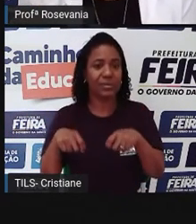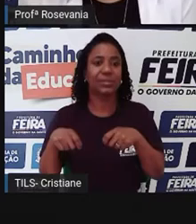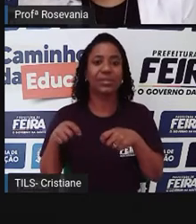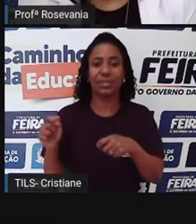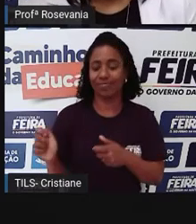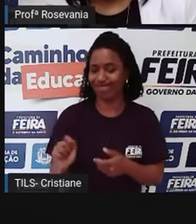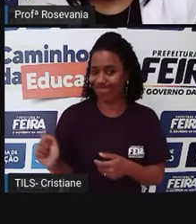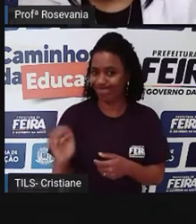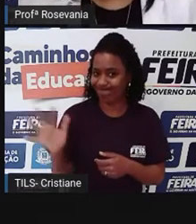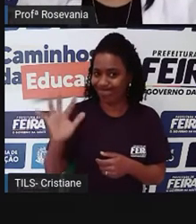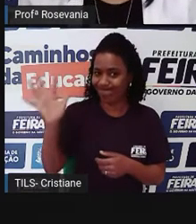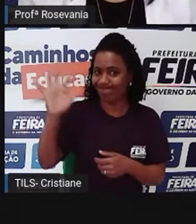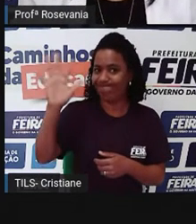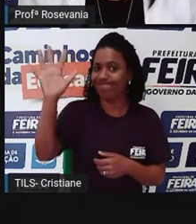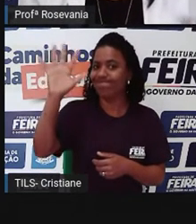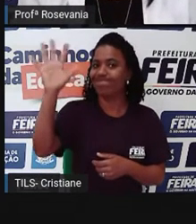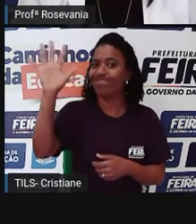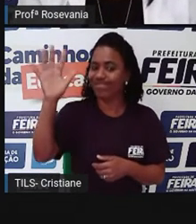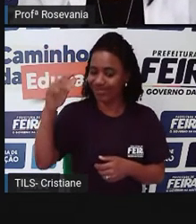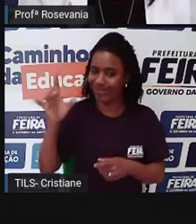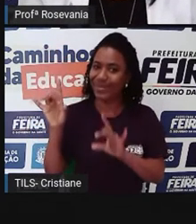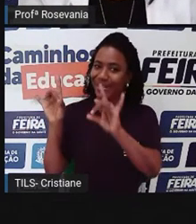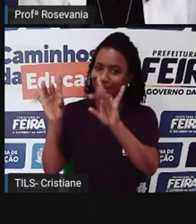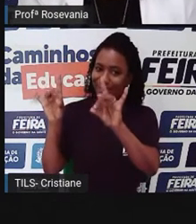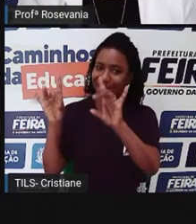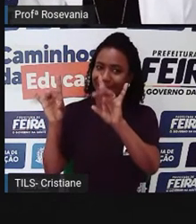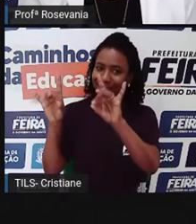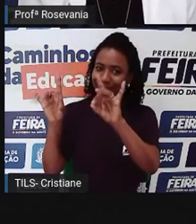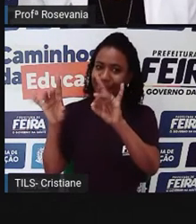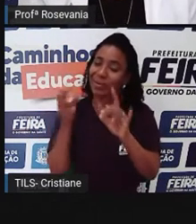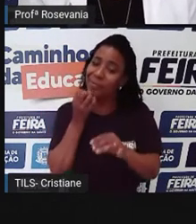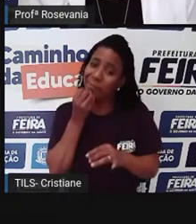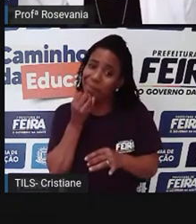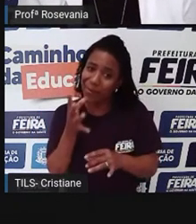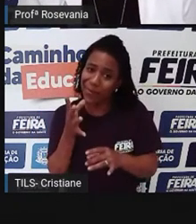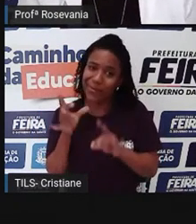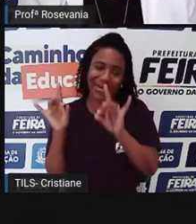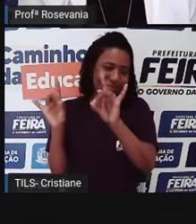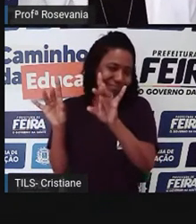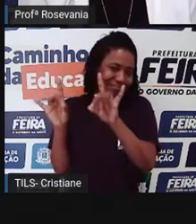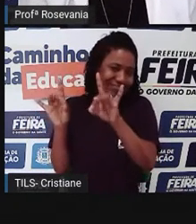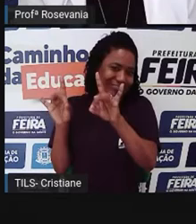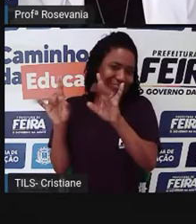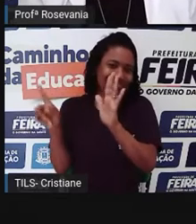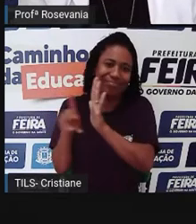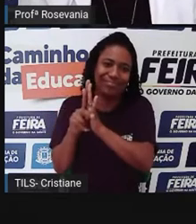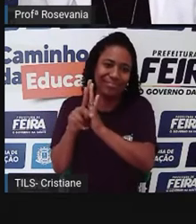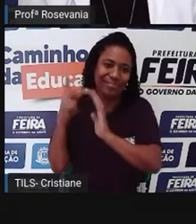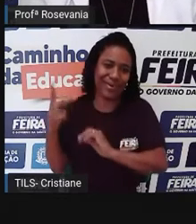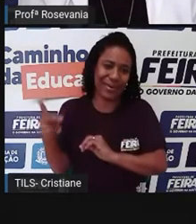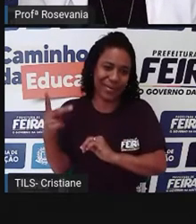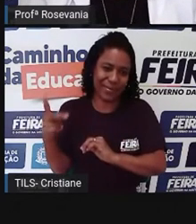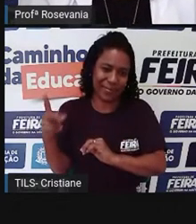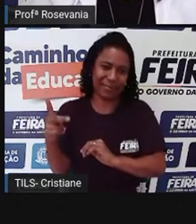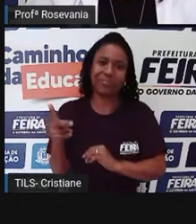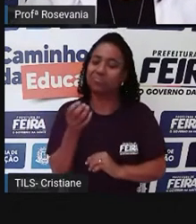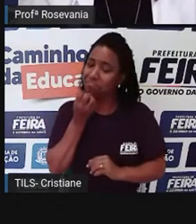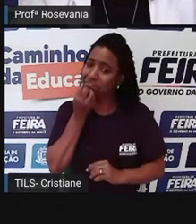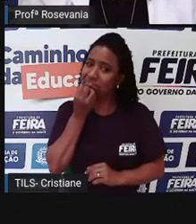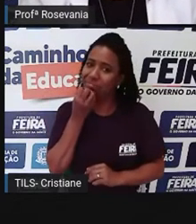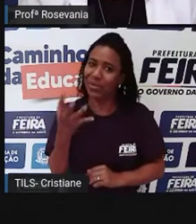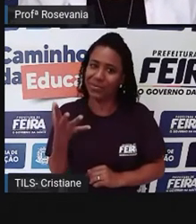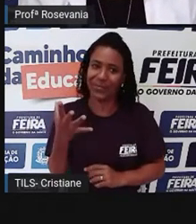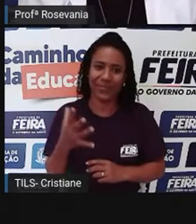salgado que os outros, mas vale a pena porque você tem um produto original, né, ali, né. Em alguns casos. O comércio